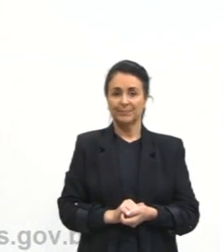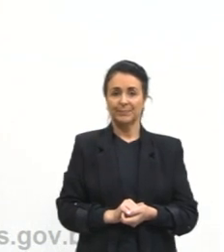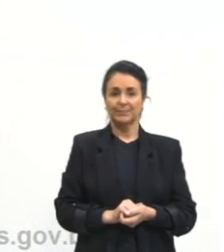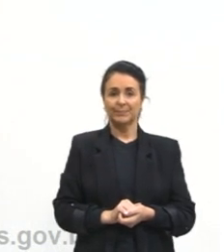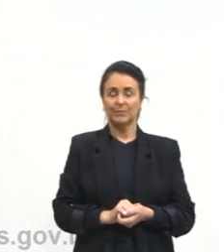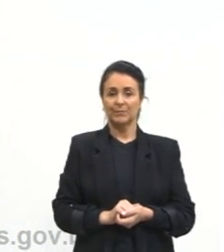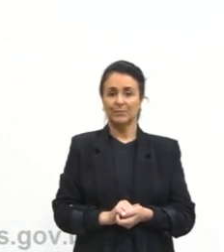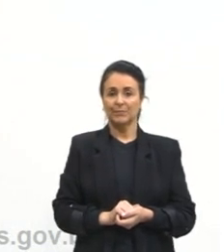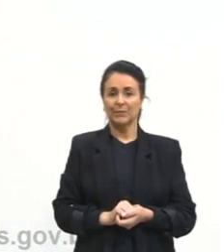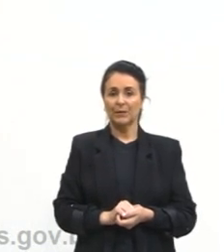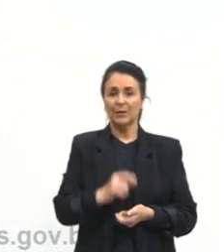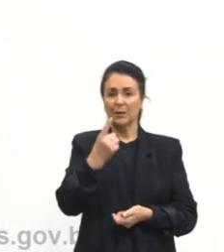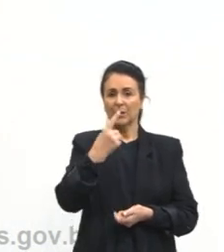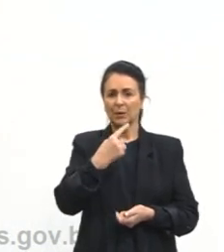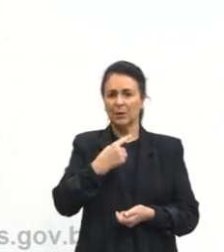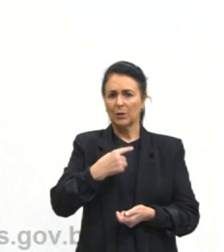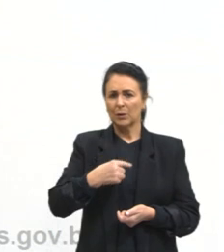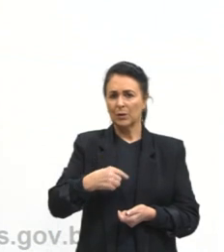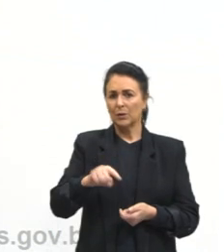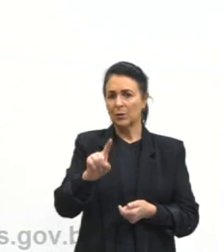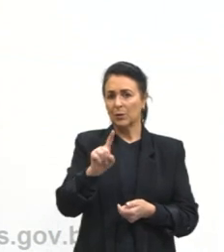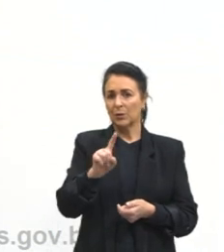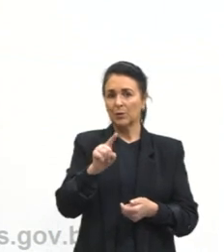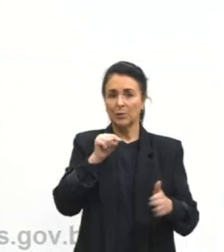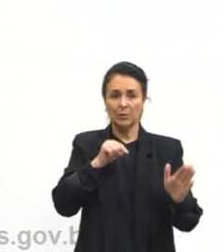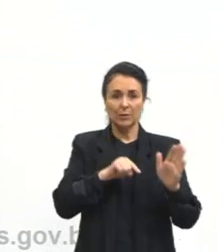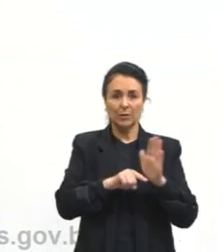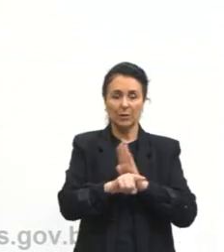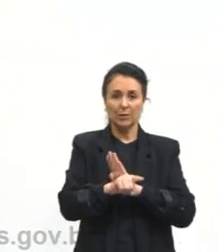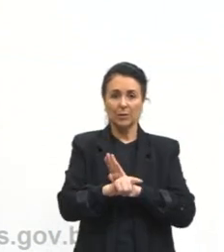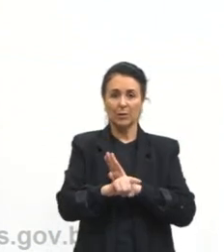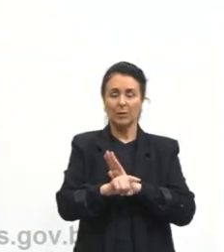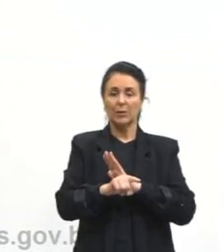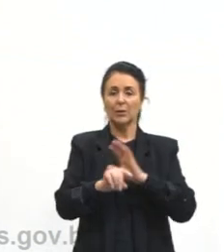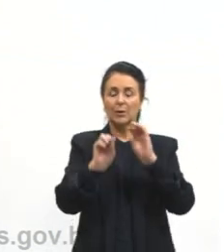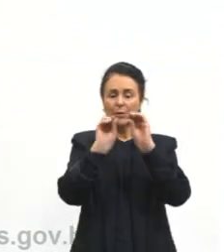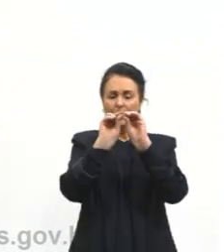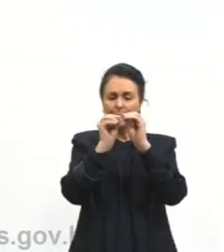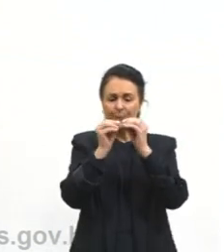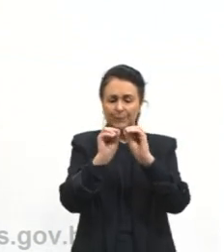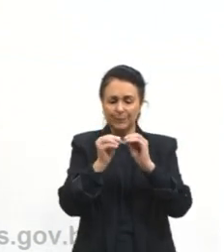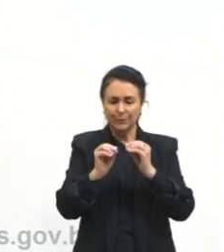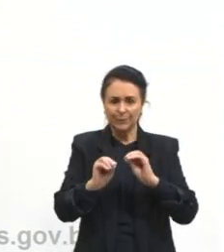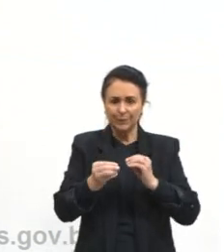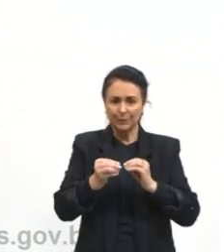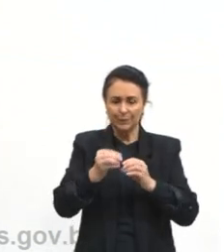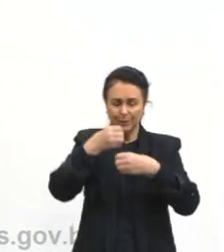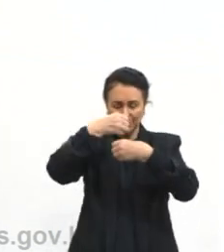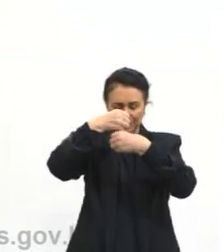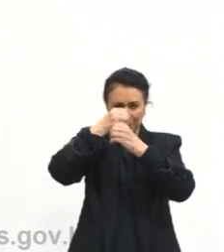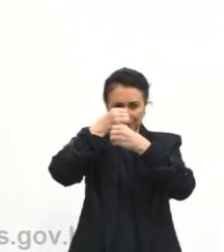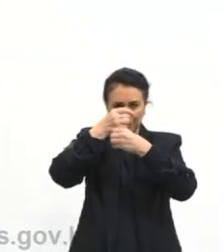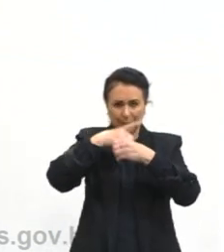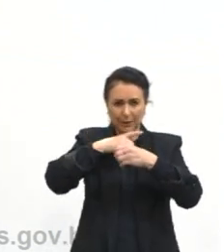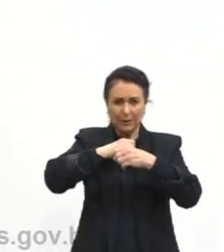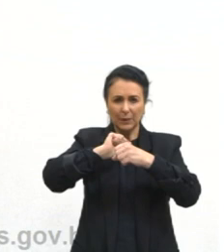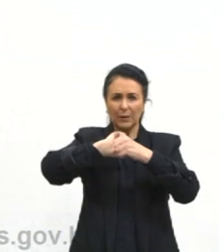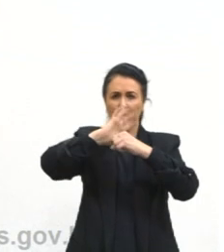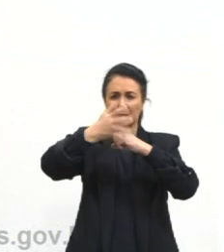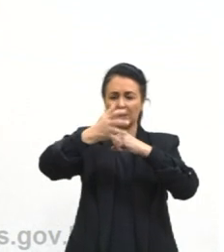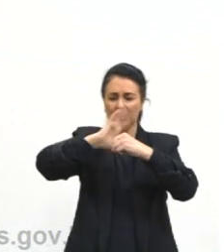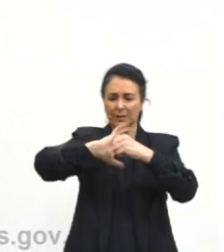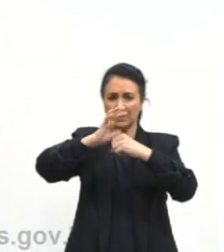Já em outra questão, traz o seguinte, as partículas microscópicas existentes na atmosfera